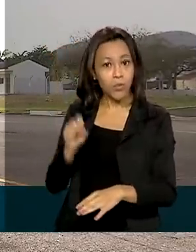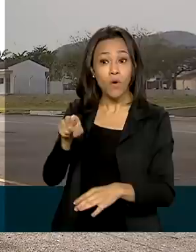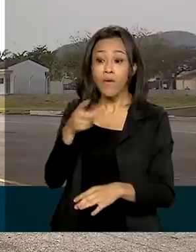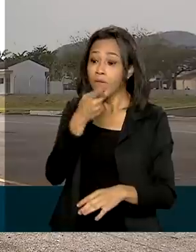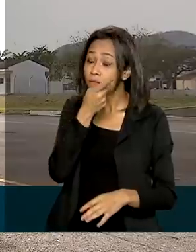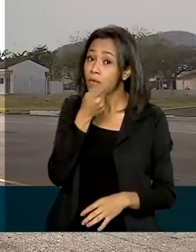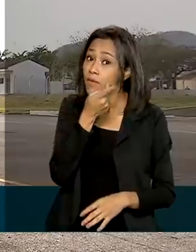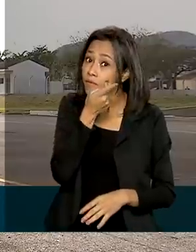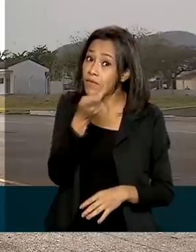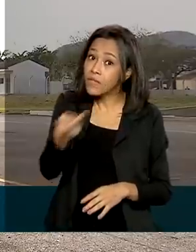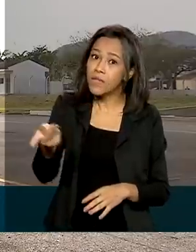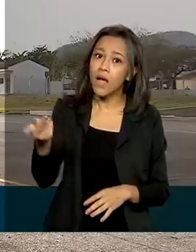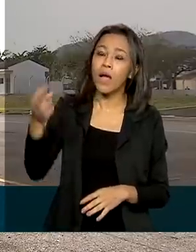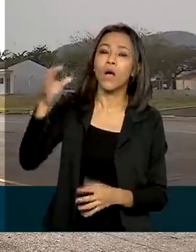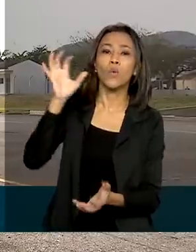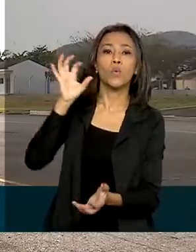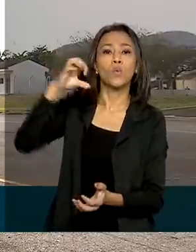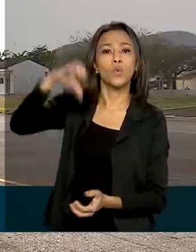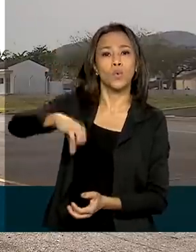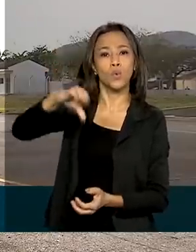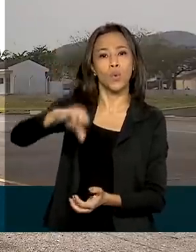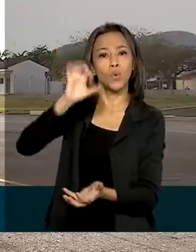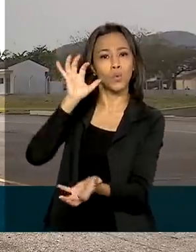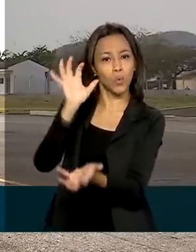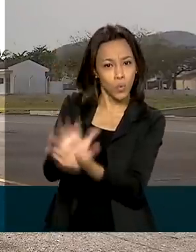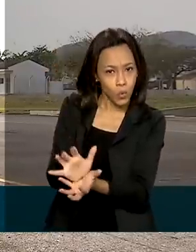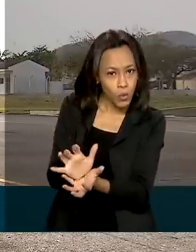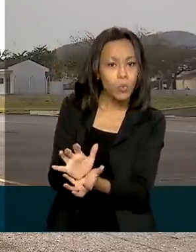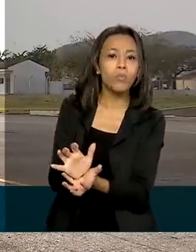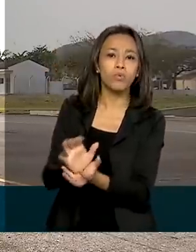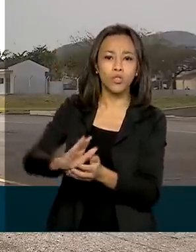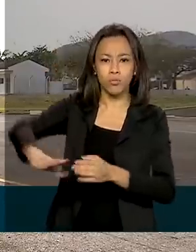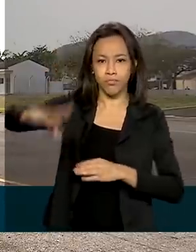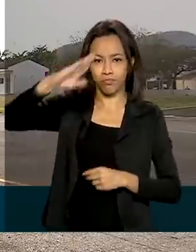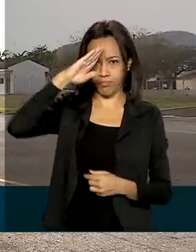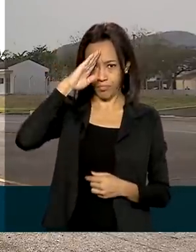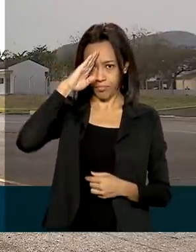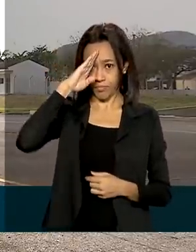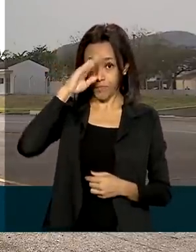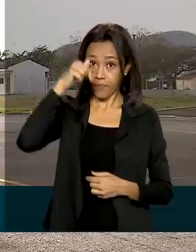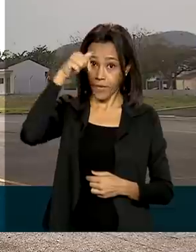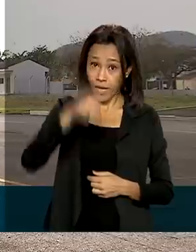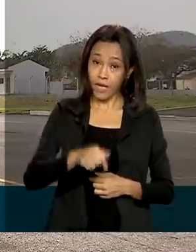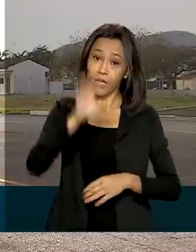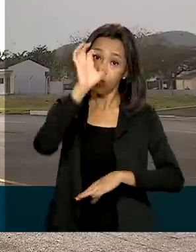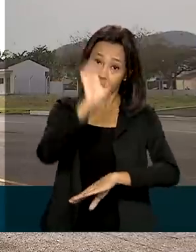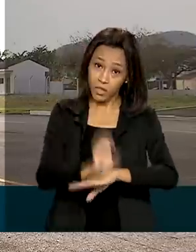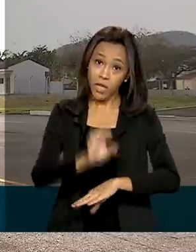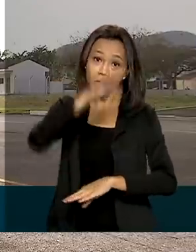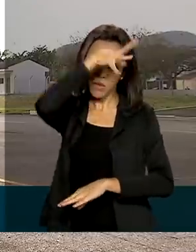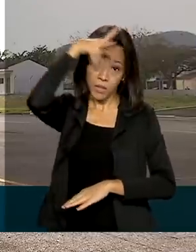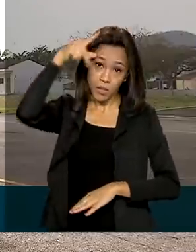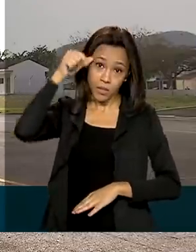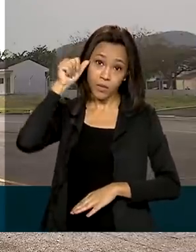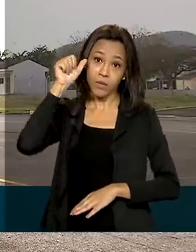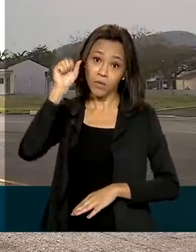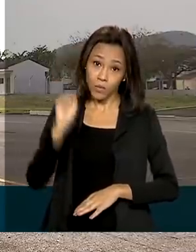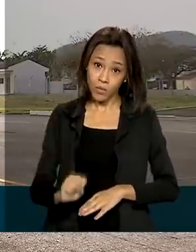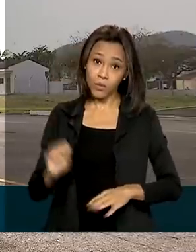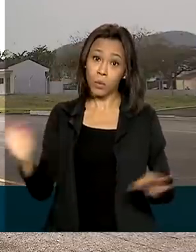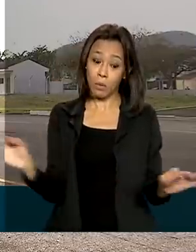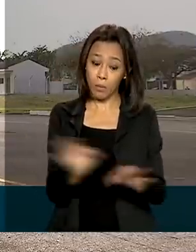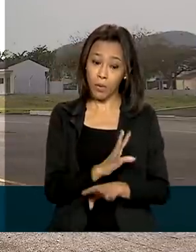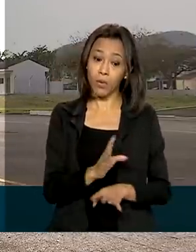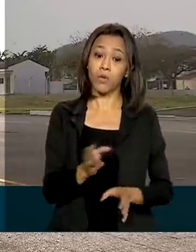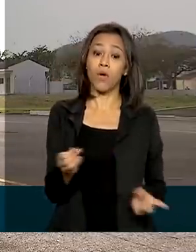de artilharia de campanha. Aqui do Mato Grosso do Sul, o presidente volta para a capital federal, ainda